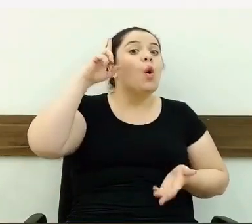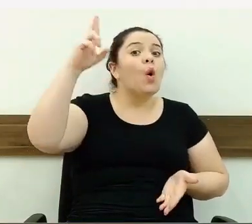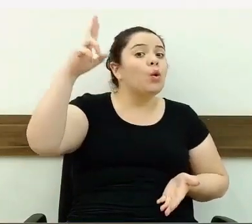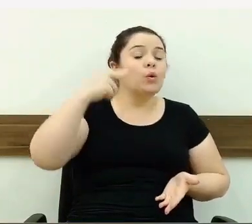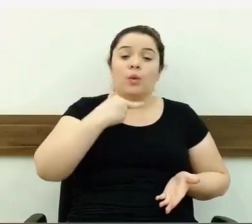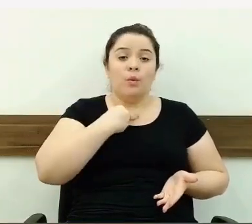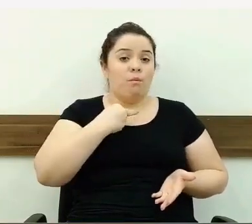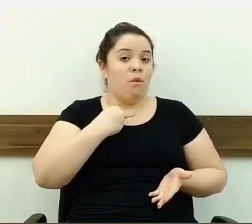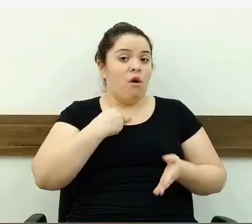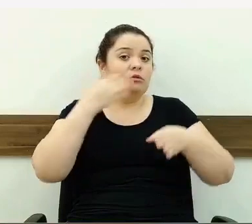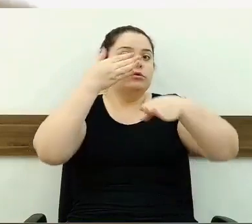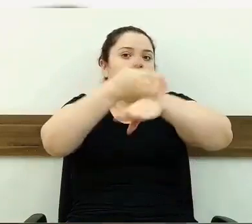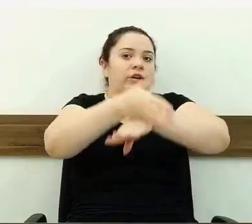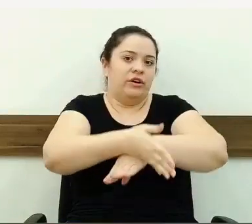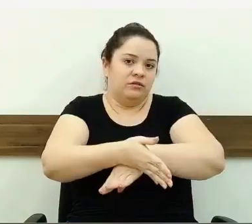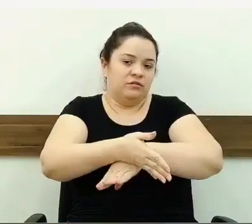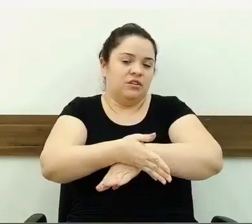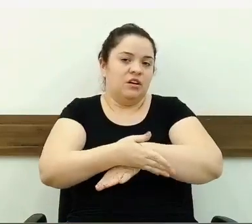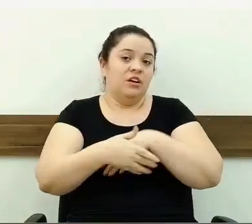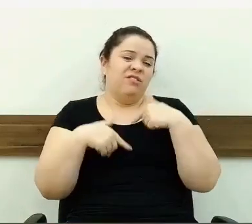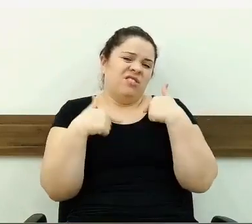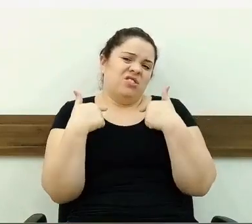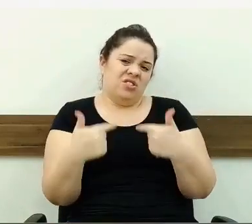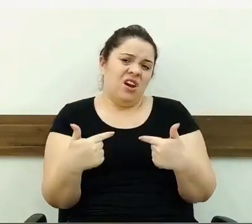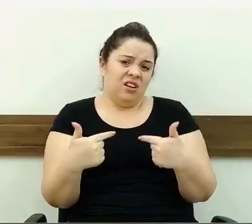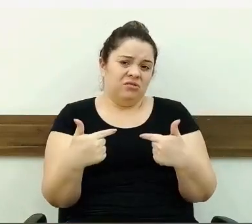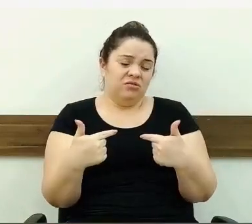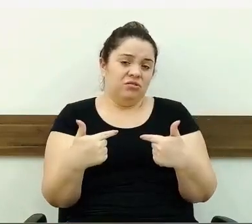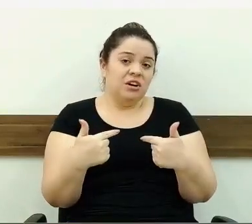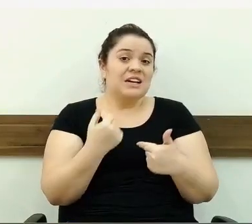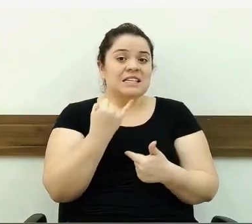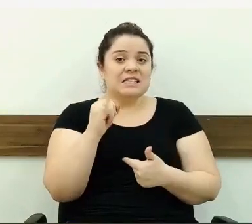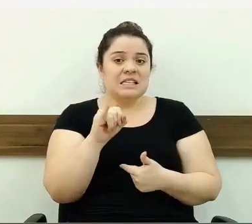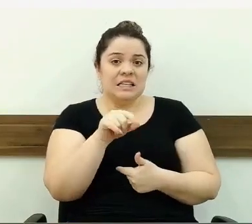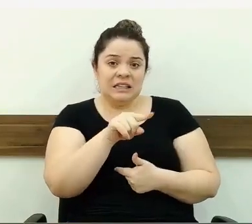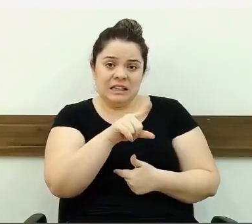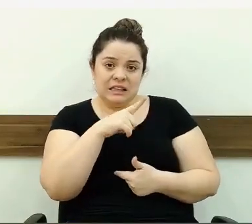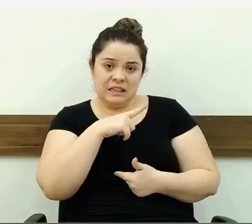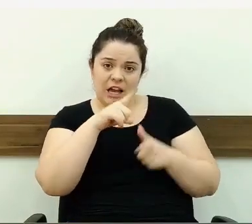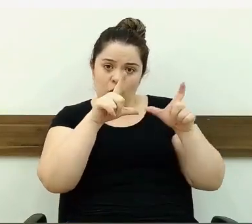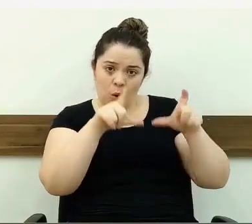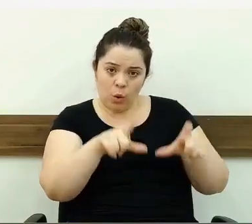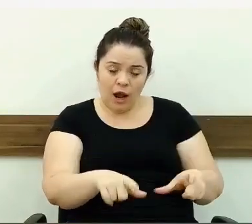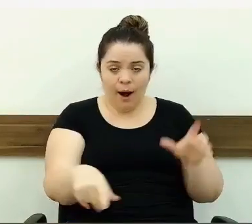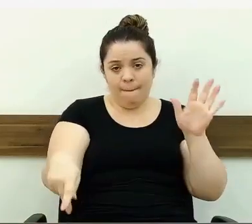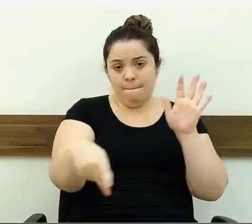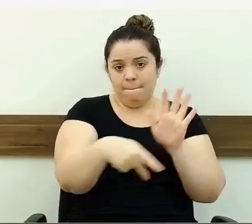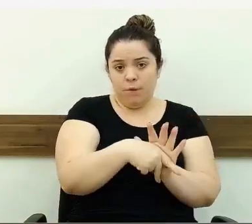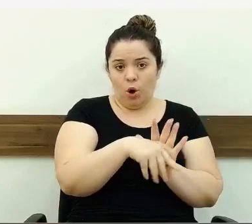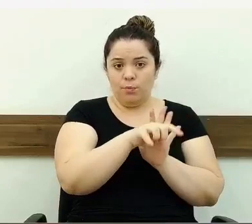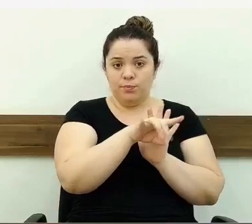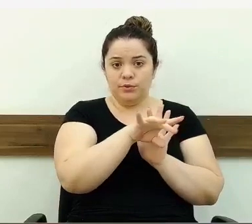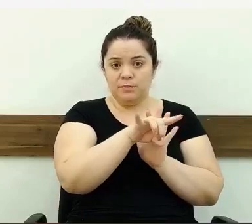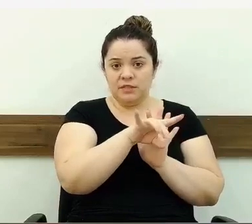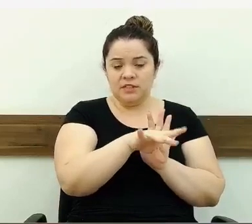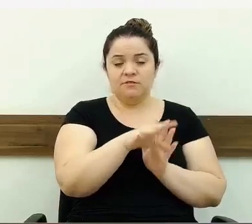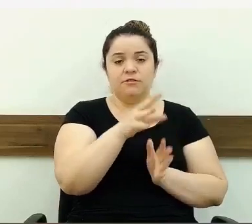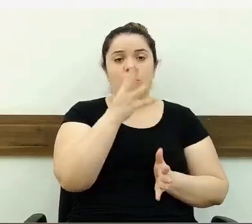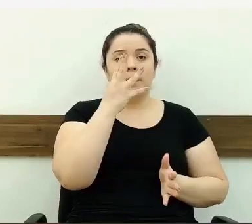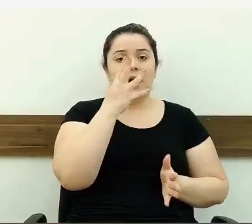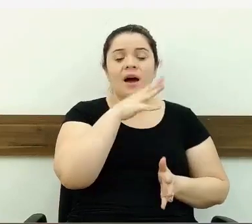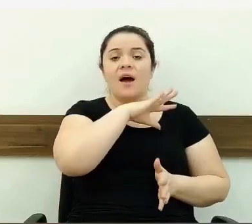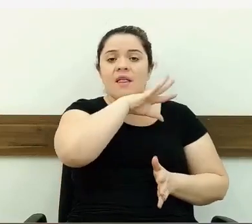Mas isso ficaria muito chato. Então, se ele tiver um lugar para estar levando, um lugar específico para levar os animais para brincar,